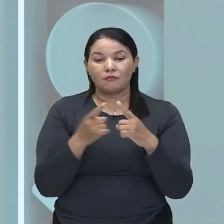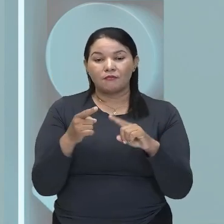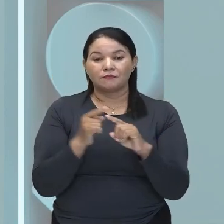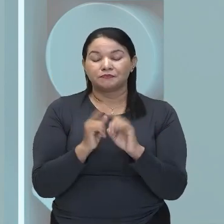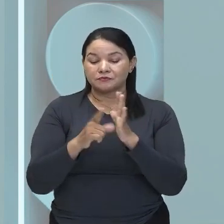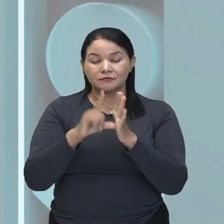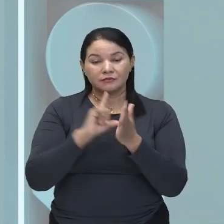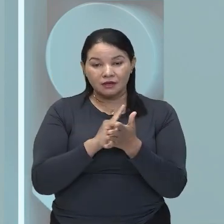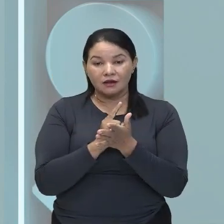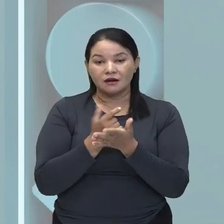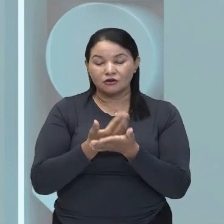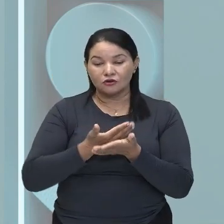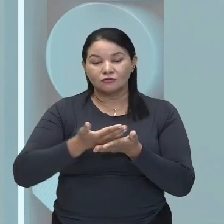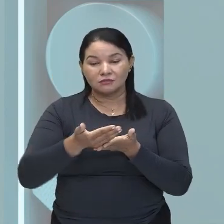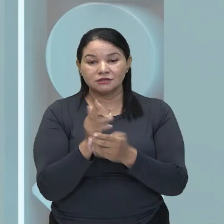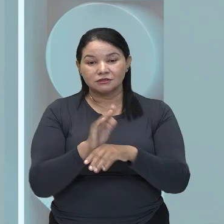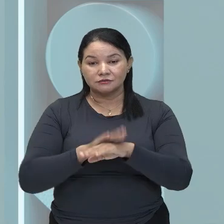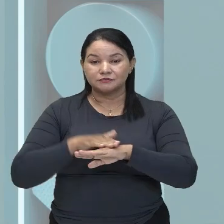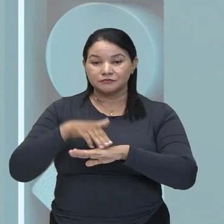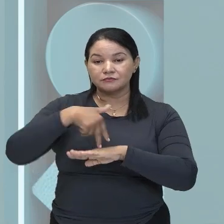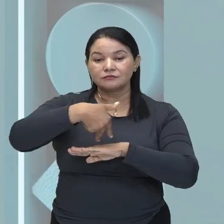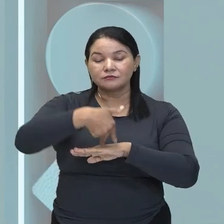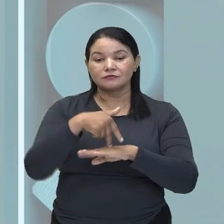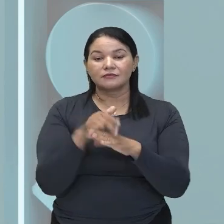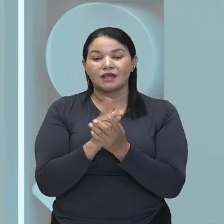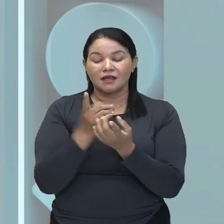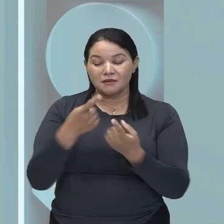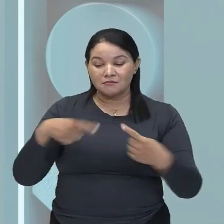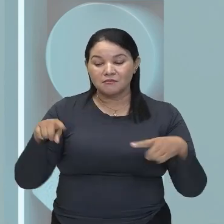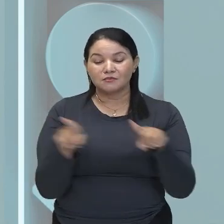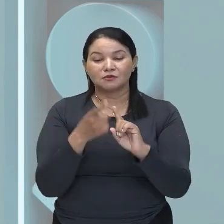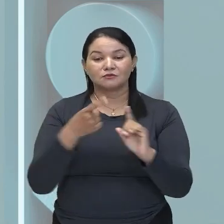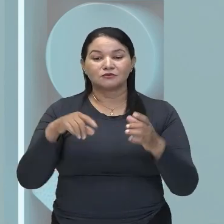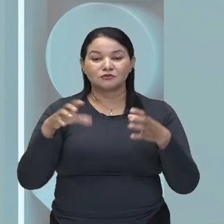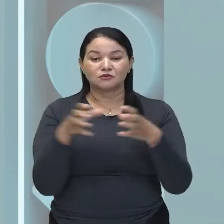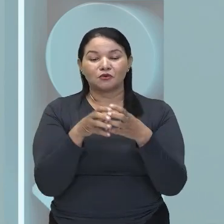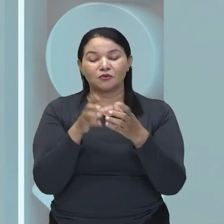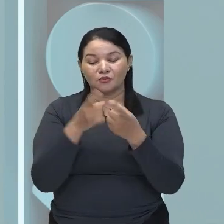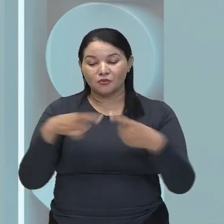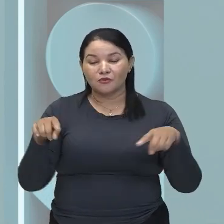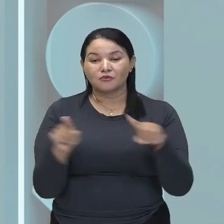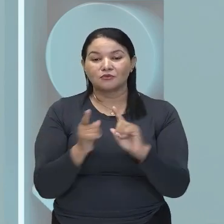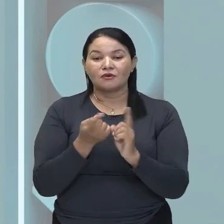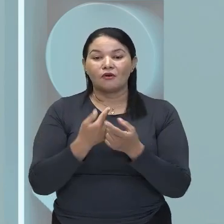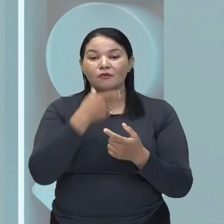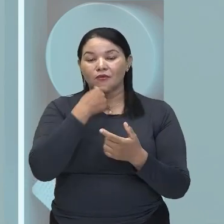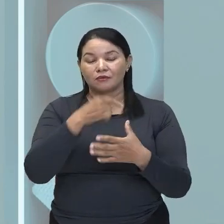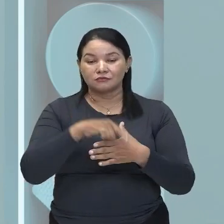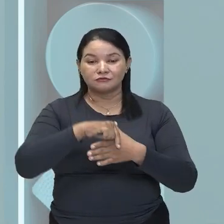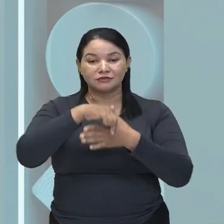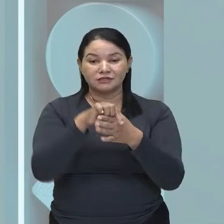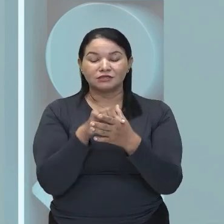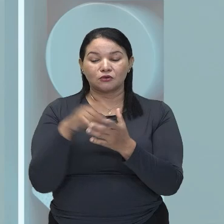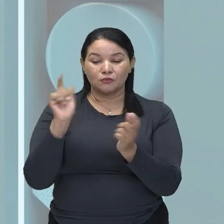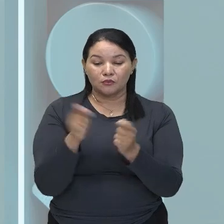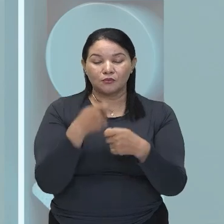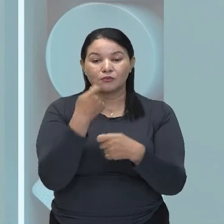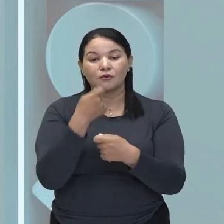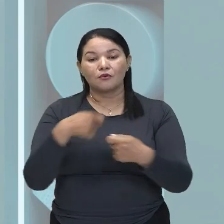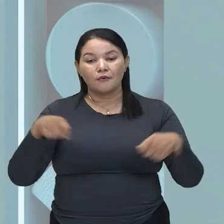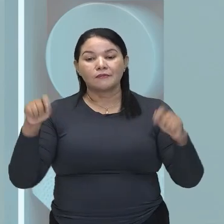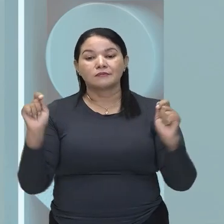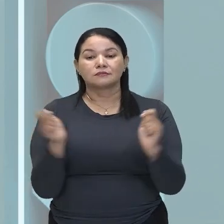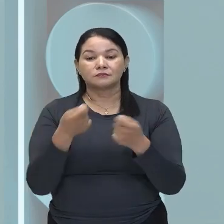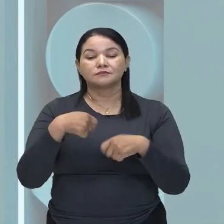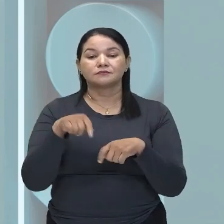de iniciar, Toca ali a música, Numa orquestra, Que é conduzida por um maestro. Então, São vários